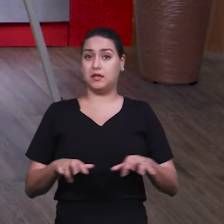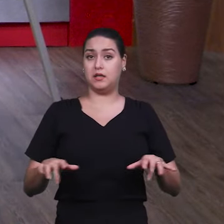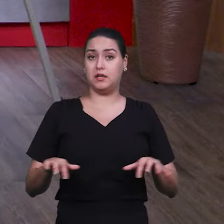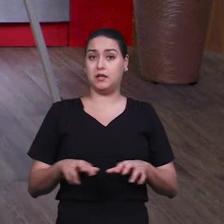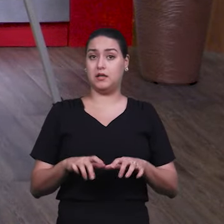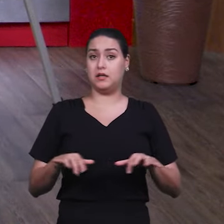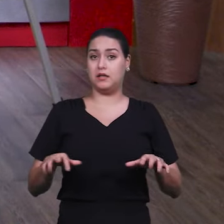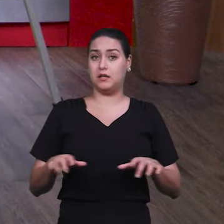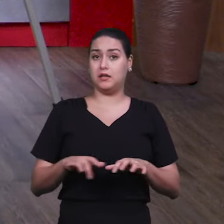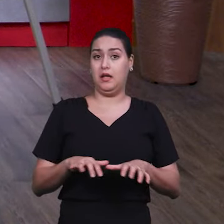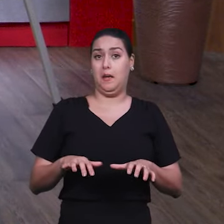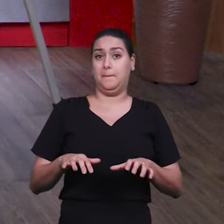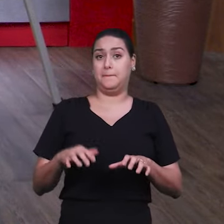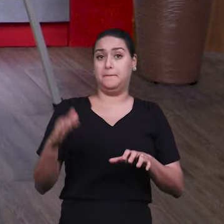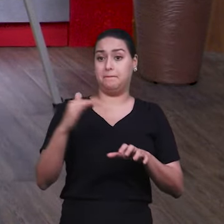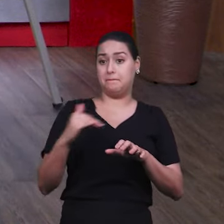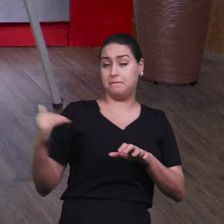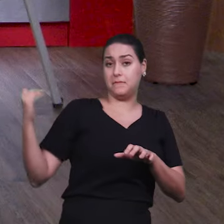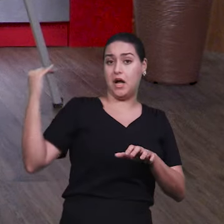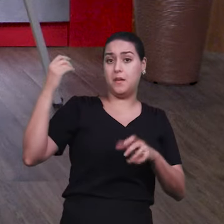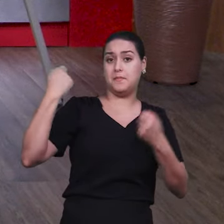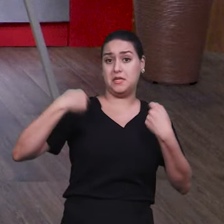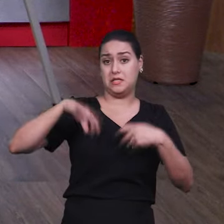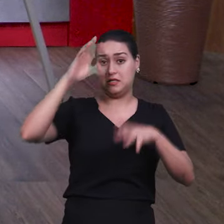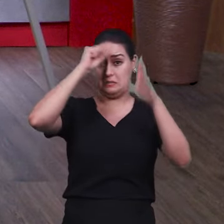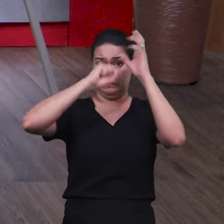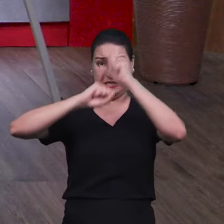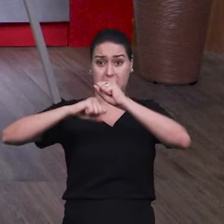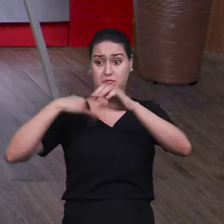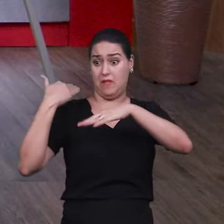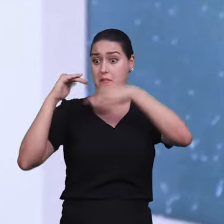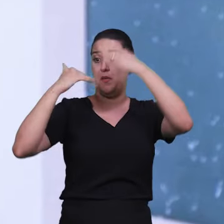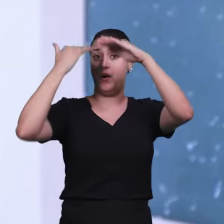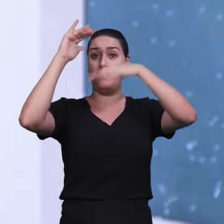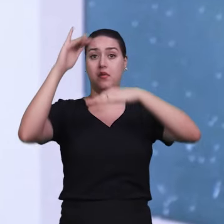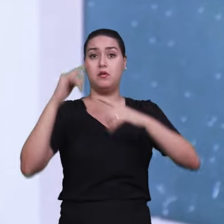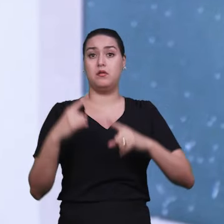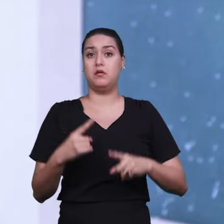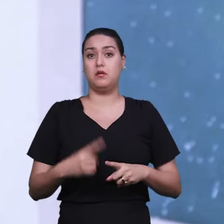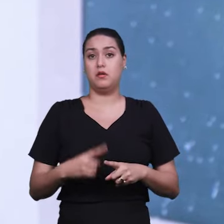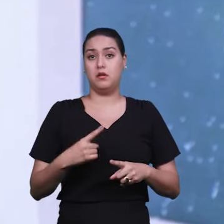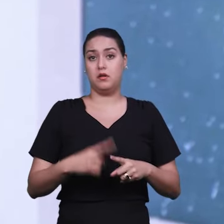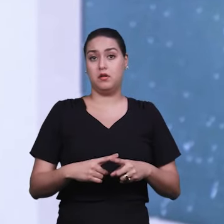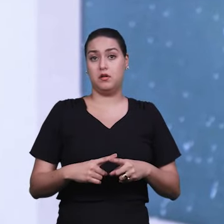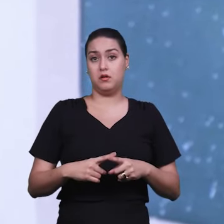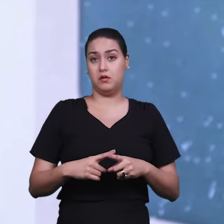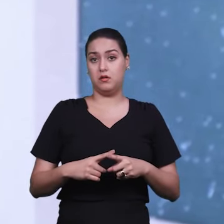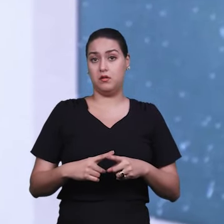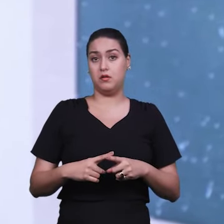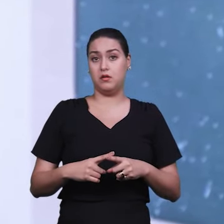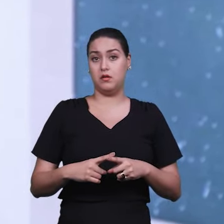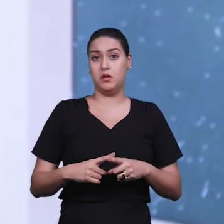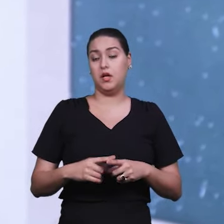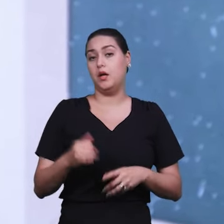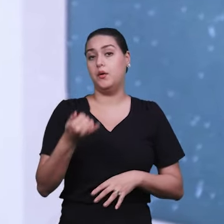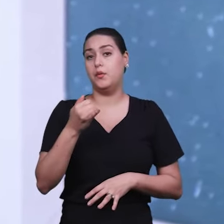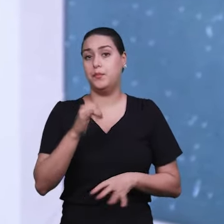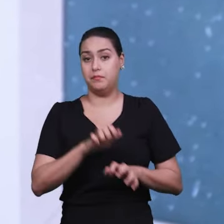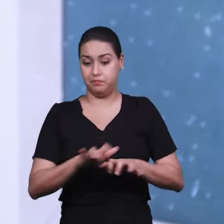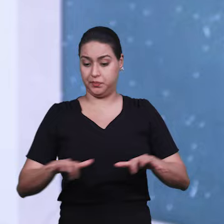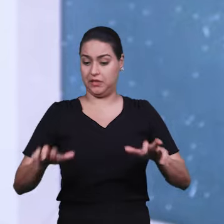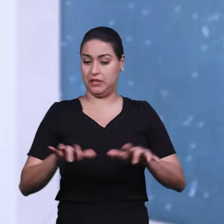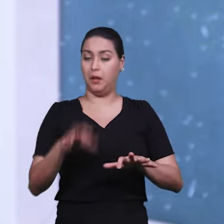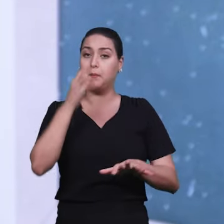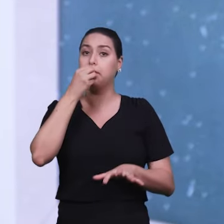muito alta de piano. Aí ele não sabe onde vai chegar o aluno se ele realmente não for um pianista que tocasse bem.